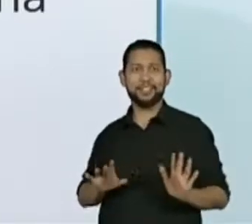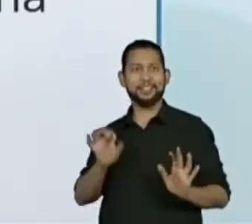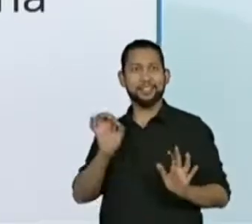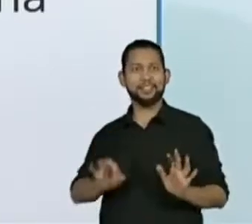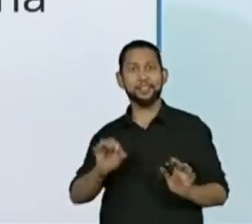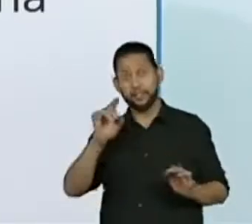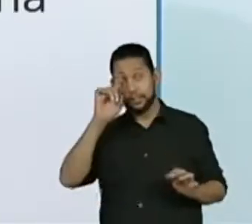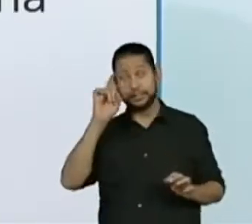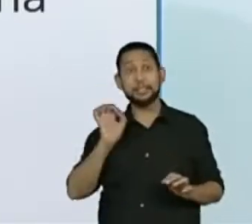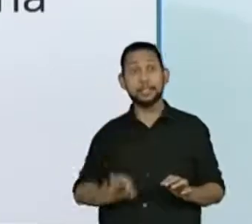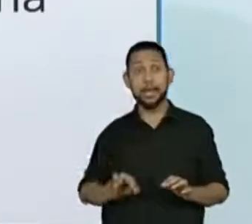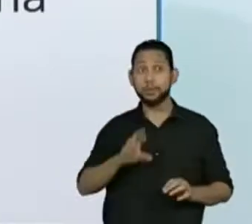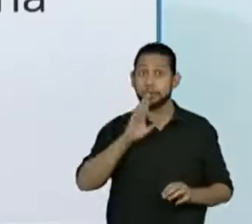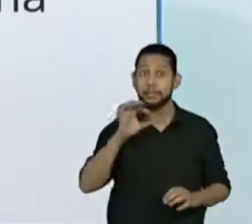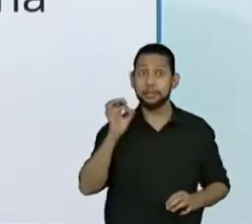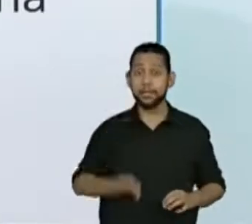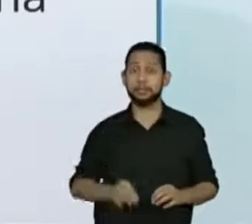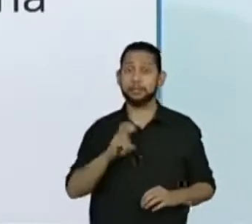entenderam.